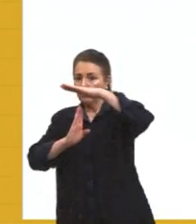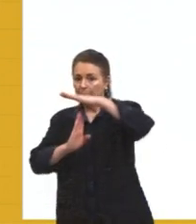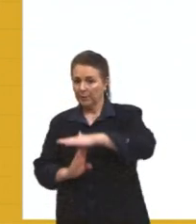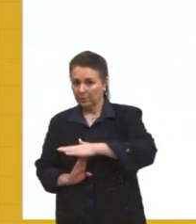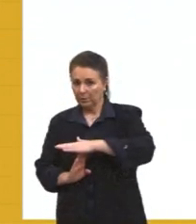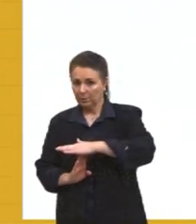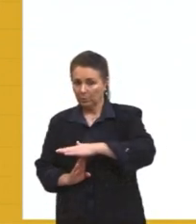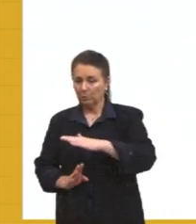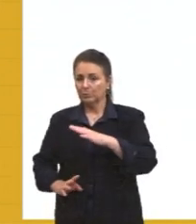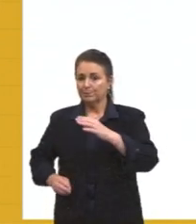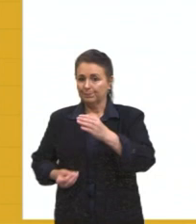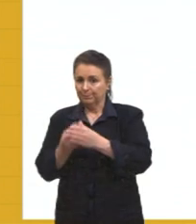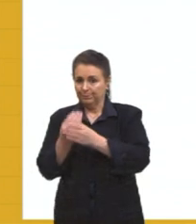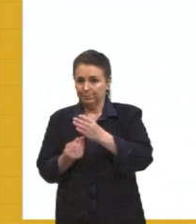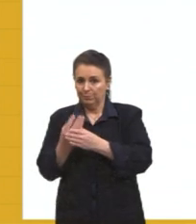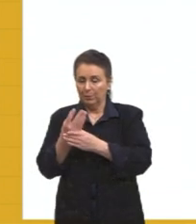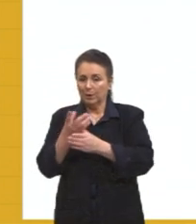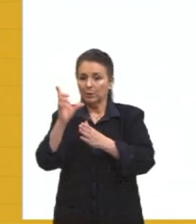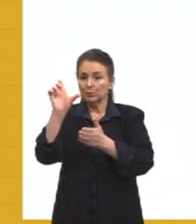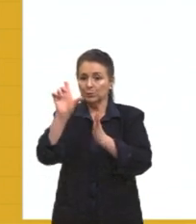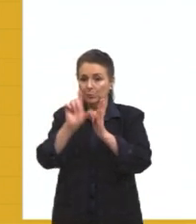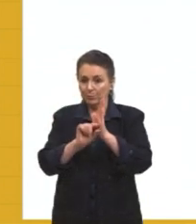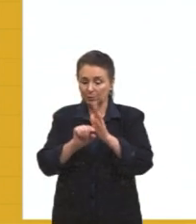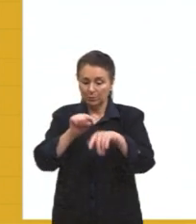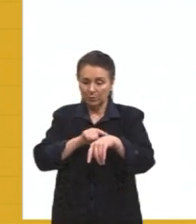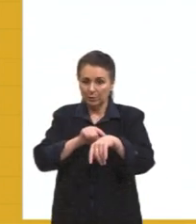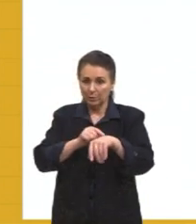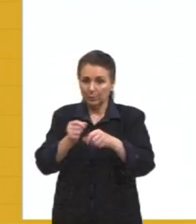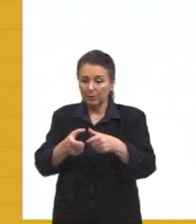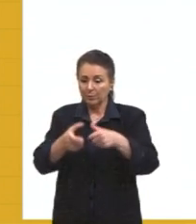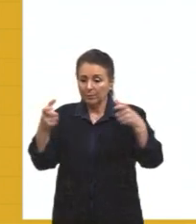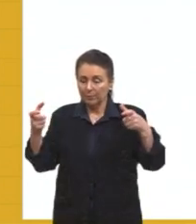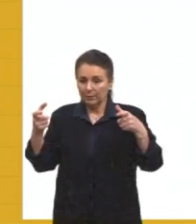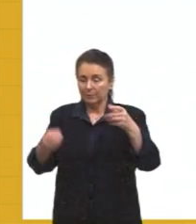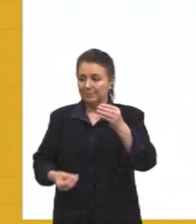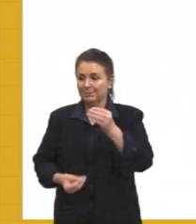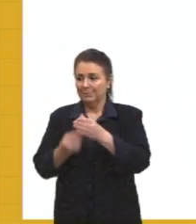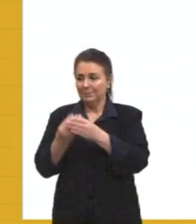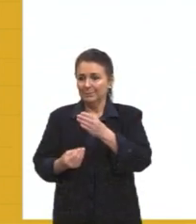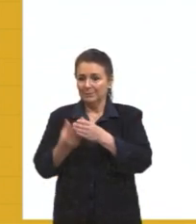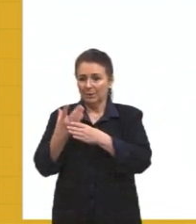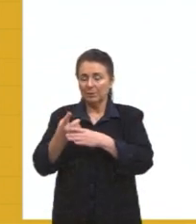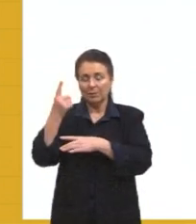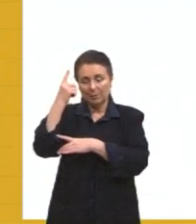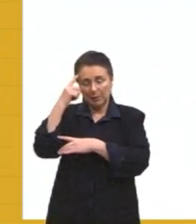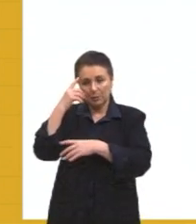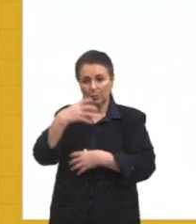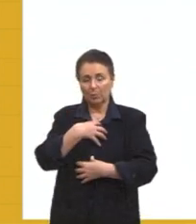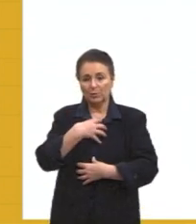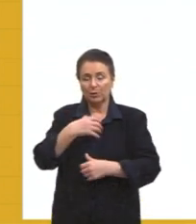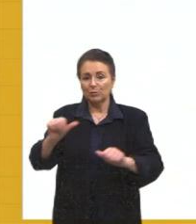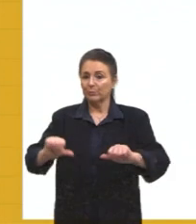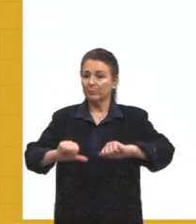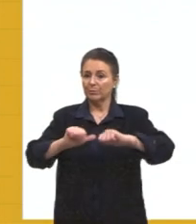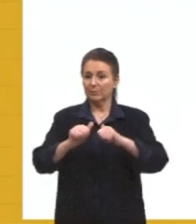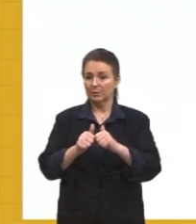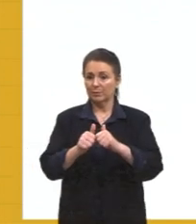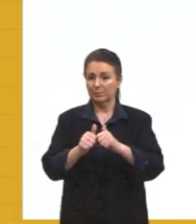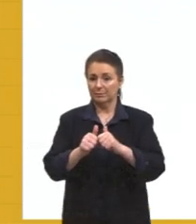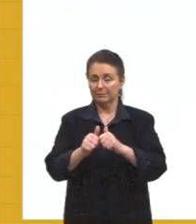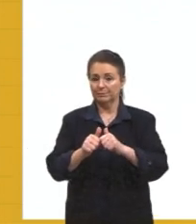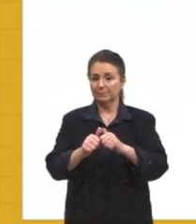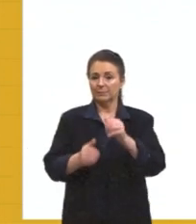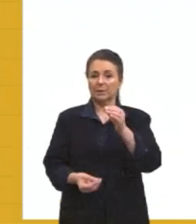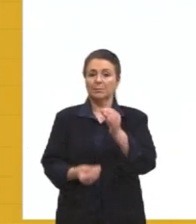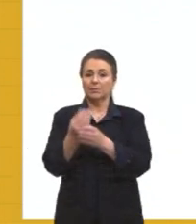vai aumentar, diminuir o tempo e vai aumentar a produção. Então, ele pensa nisso aí como uma forma de melhorar, né, a